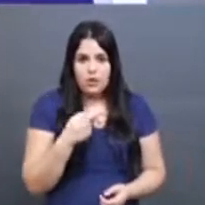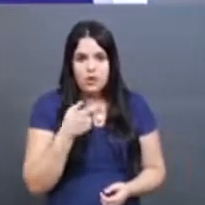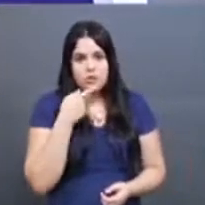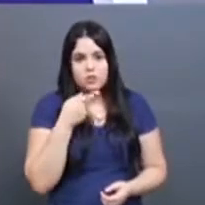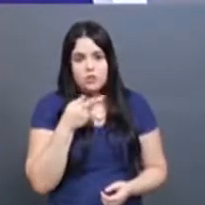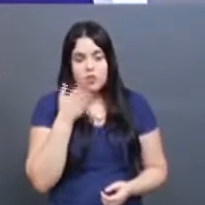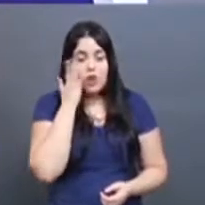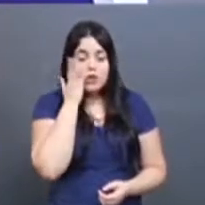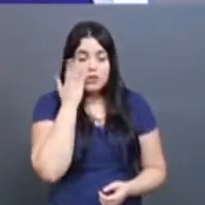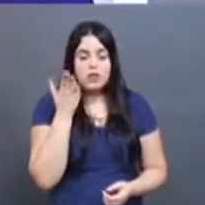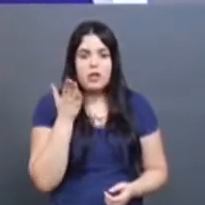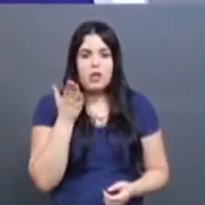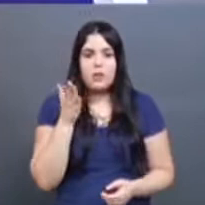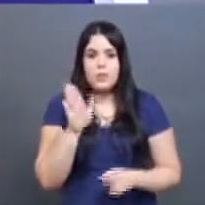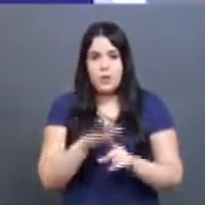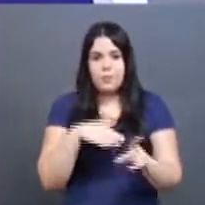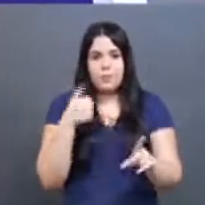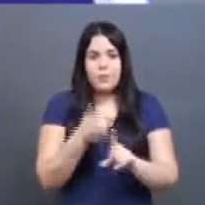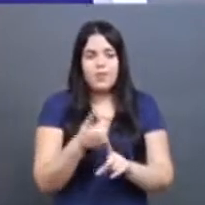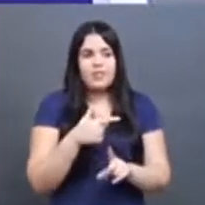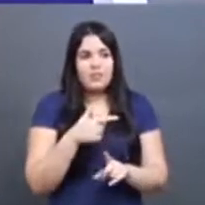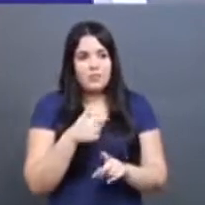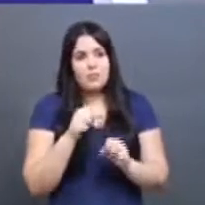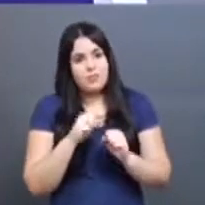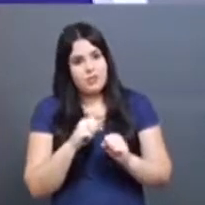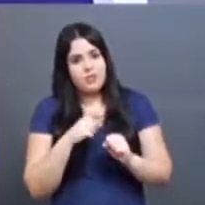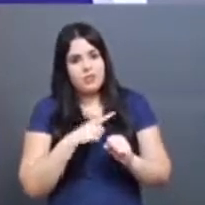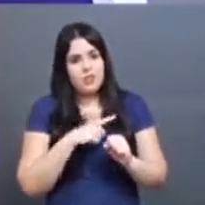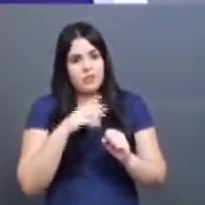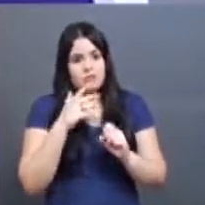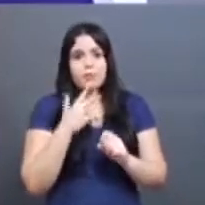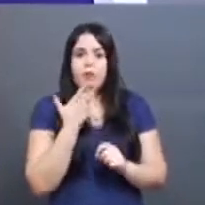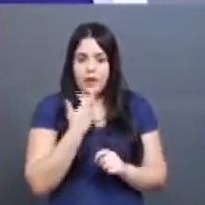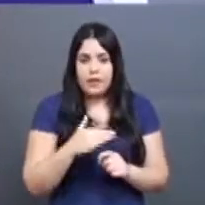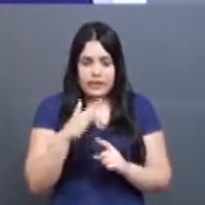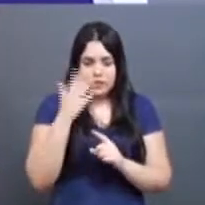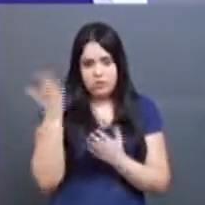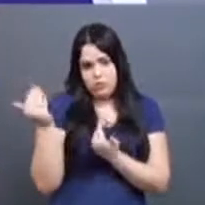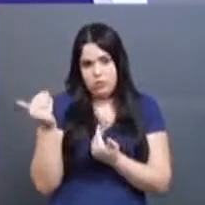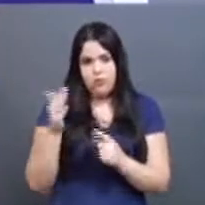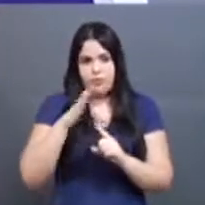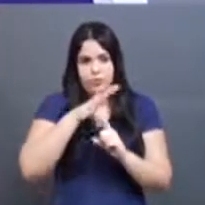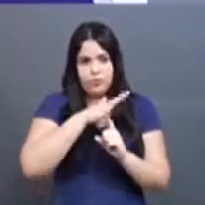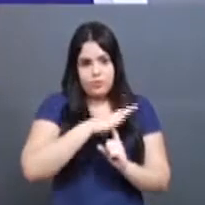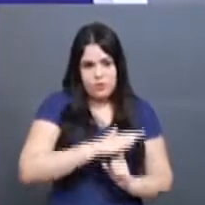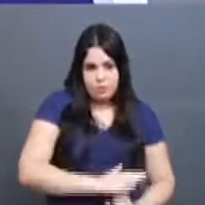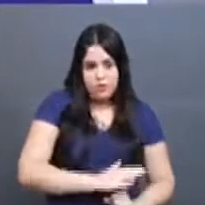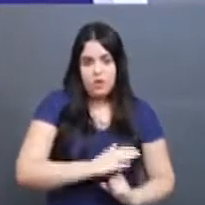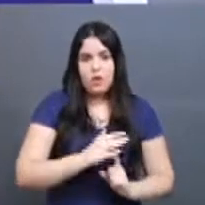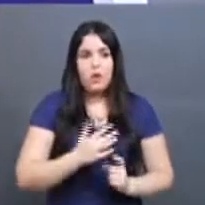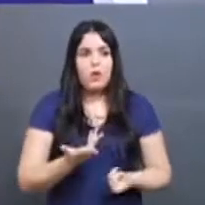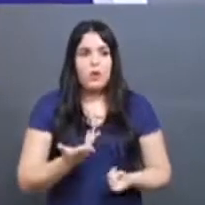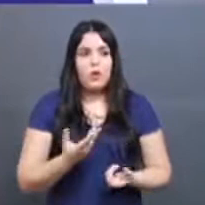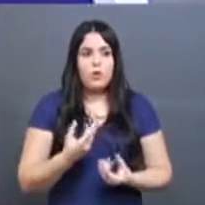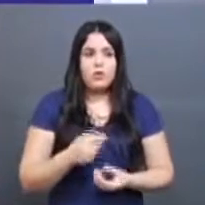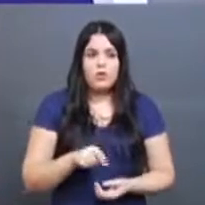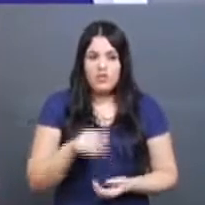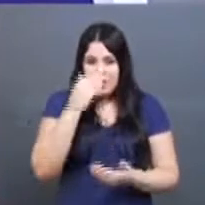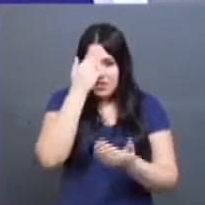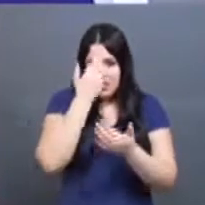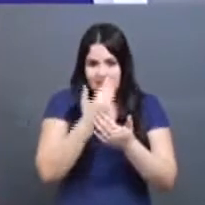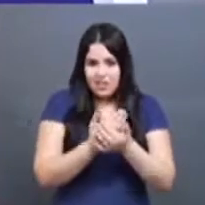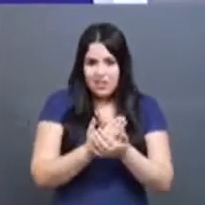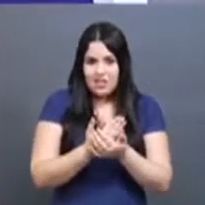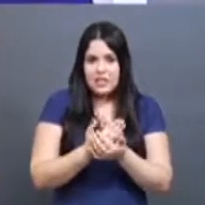provoca uma forma de depressão na criança e no adolescente. Em casos extremos, você acredita, você